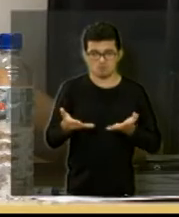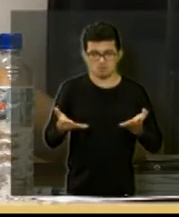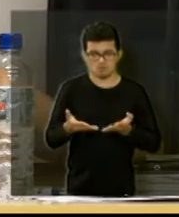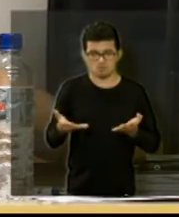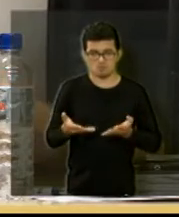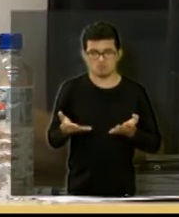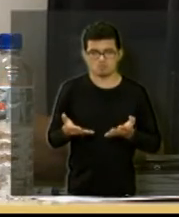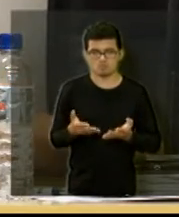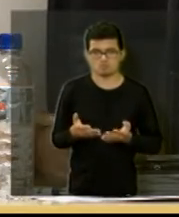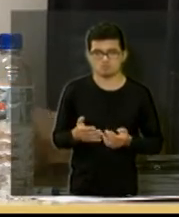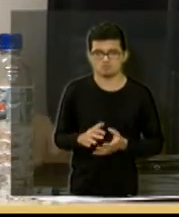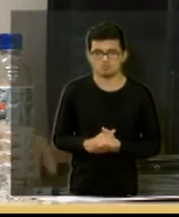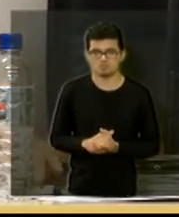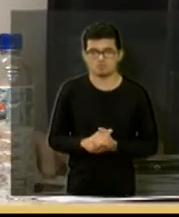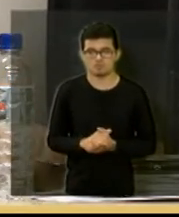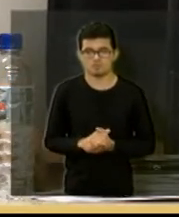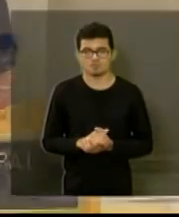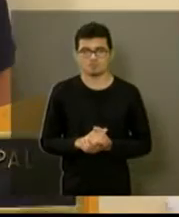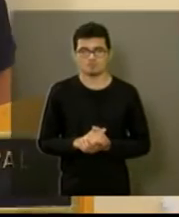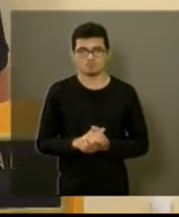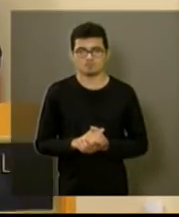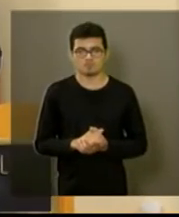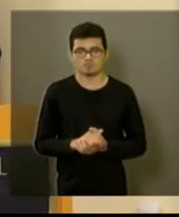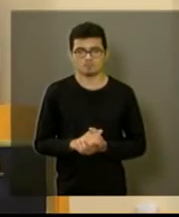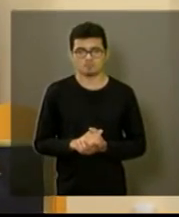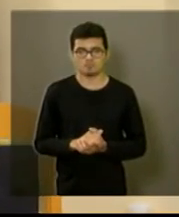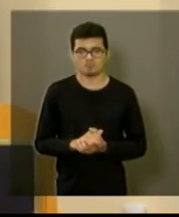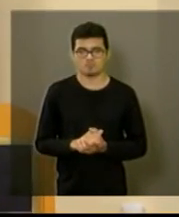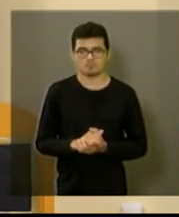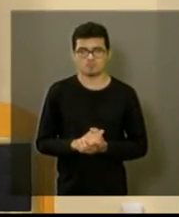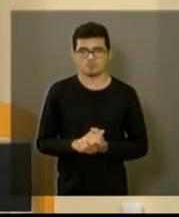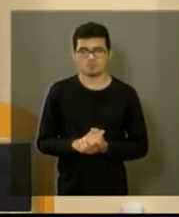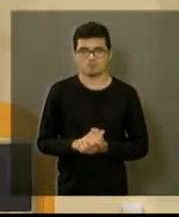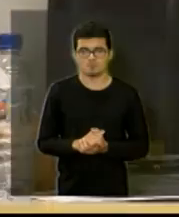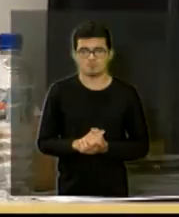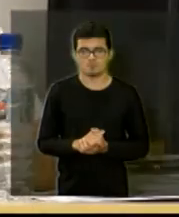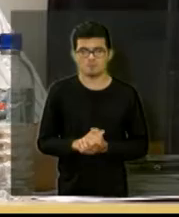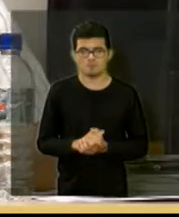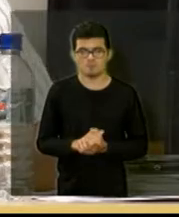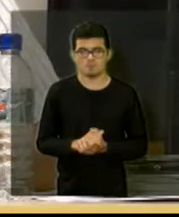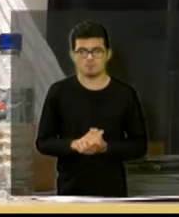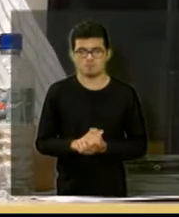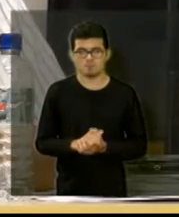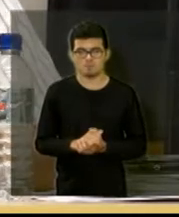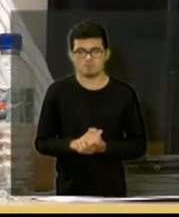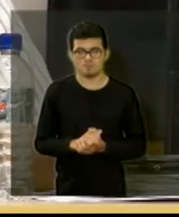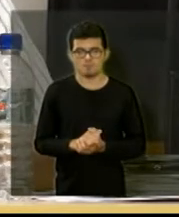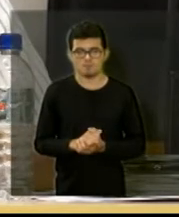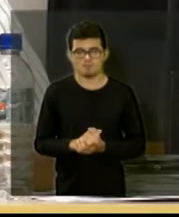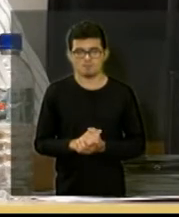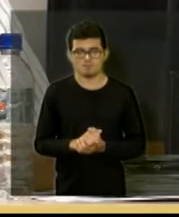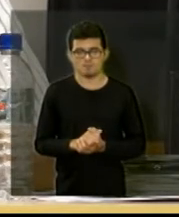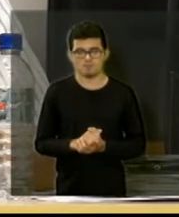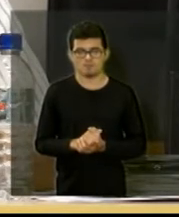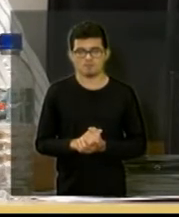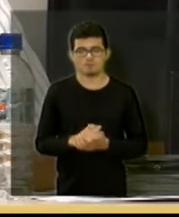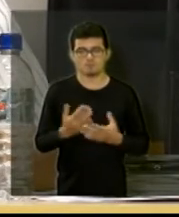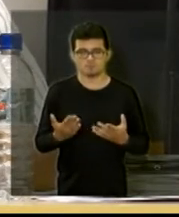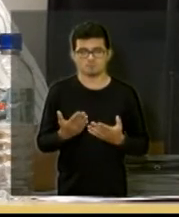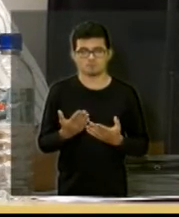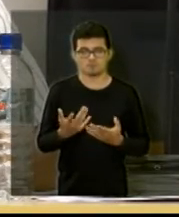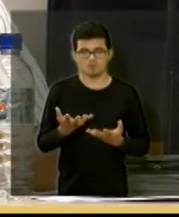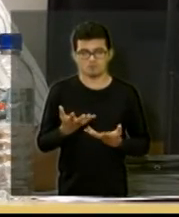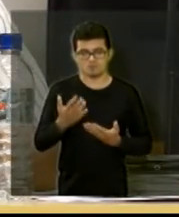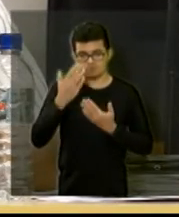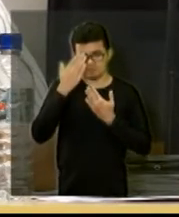tempo de conversar com a área técnica hoje cedo perfeito bom Dona Ize o Rodrigo aliás quero agradecer